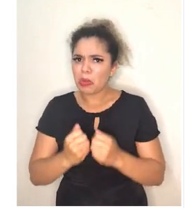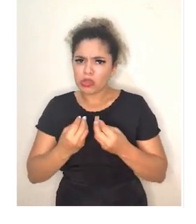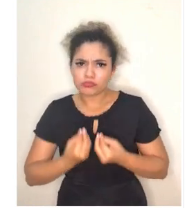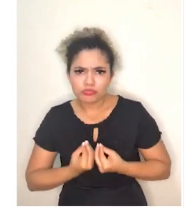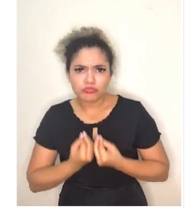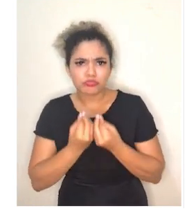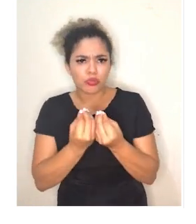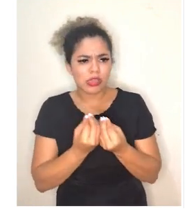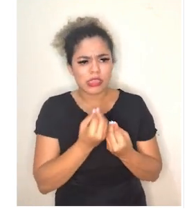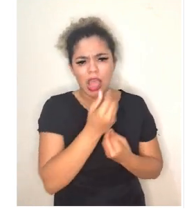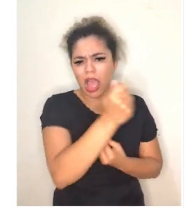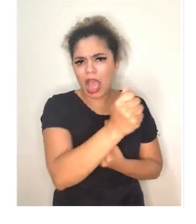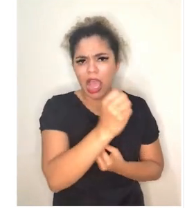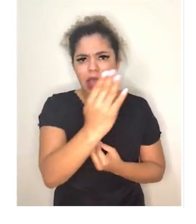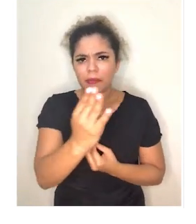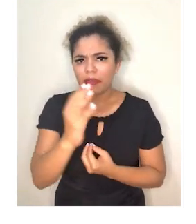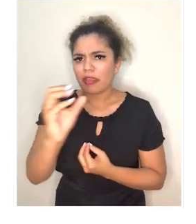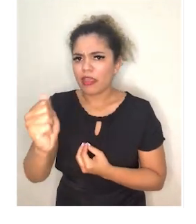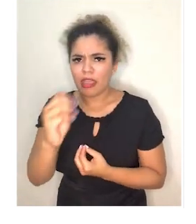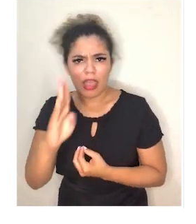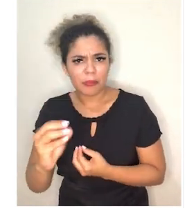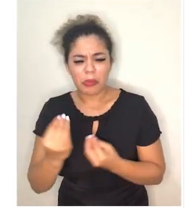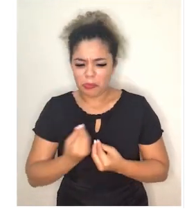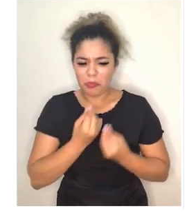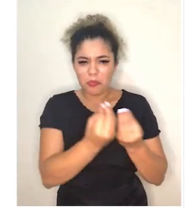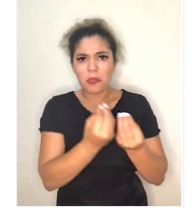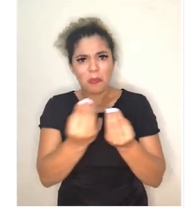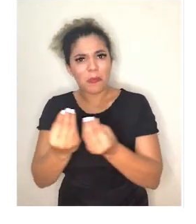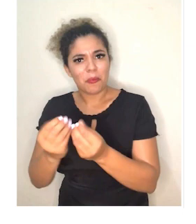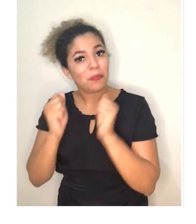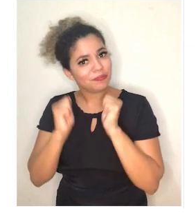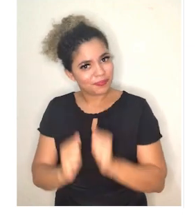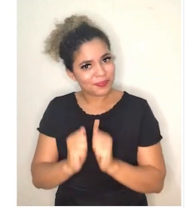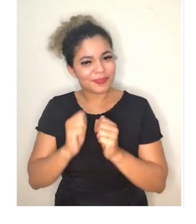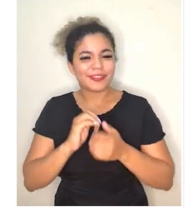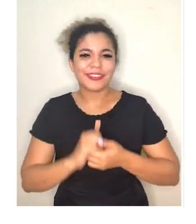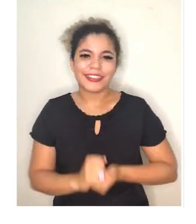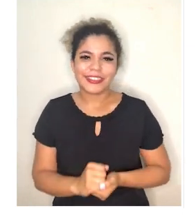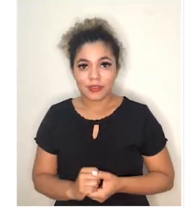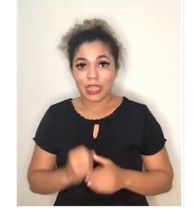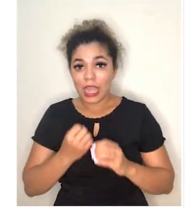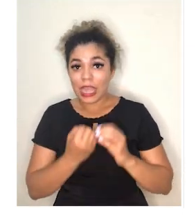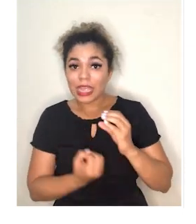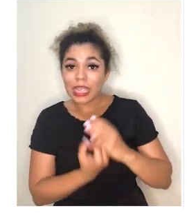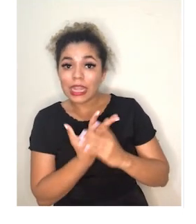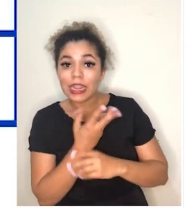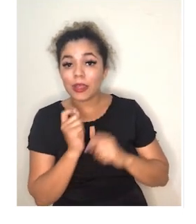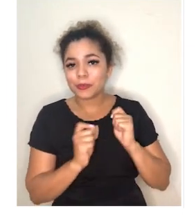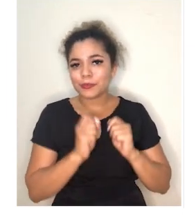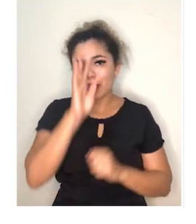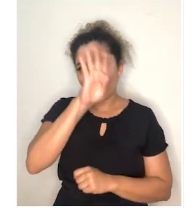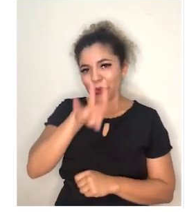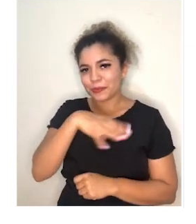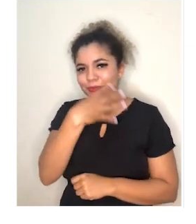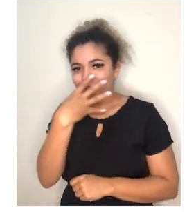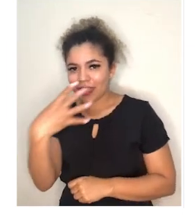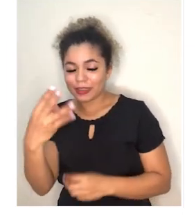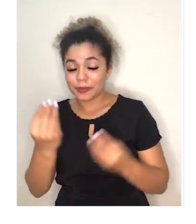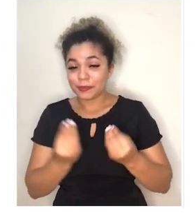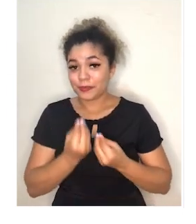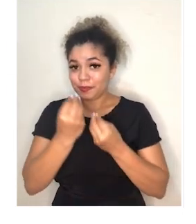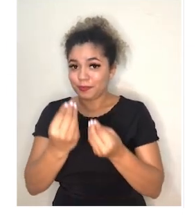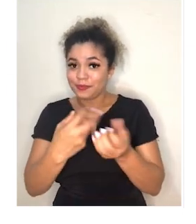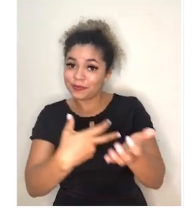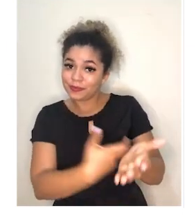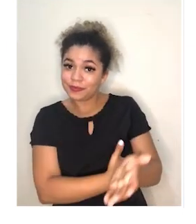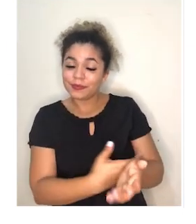doador universal, pois todos os tipos de sangue o recebem. Criamos então uma tabela de doação de